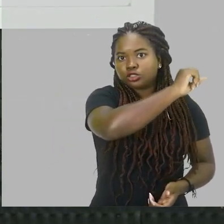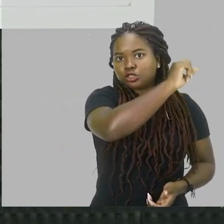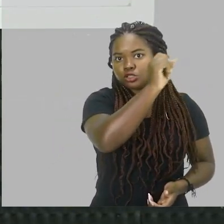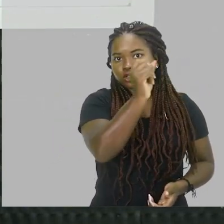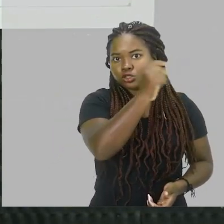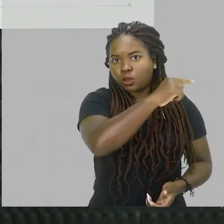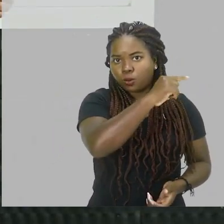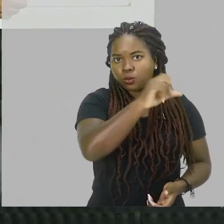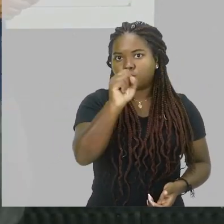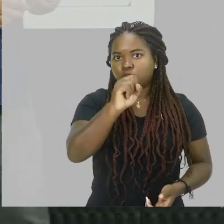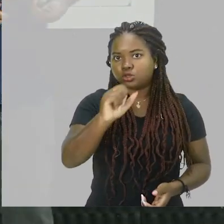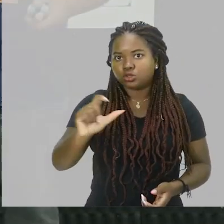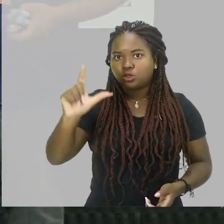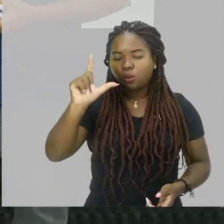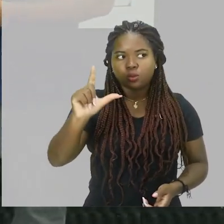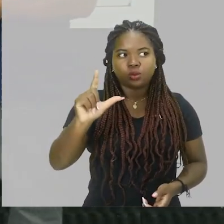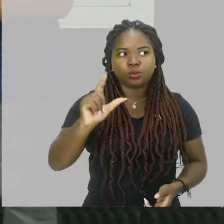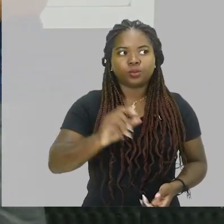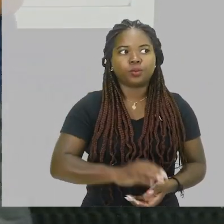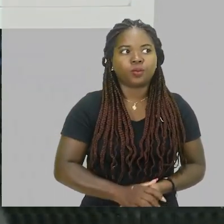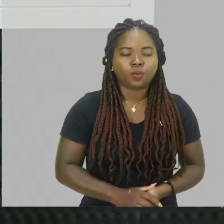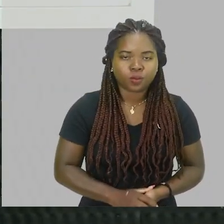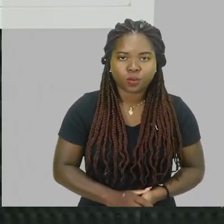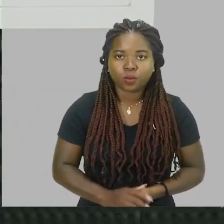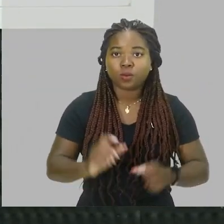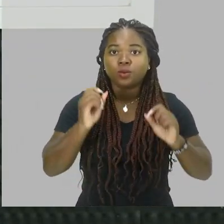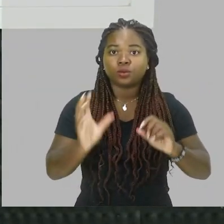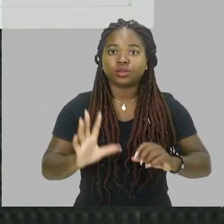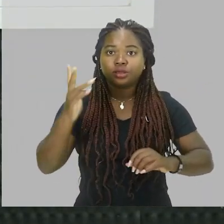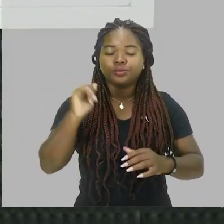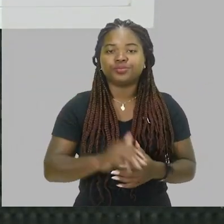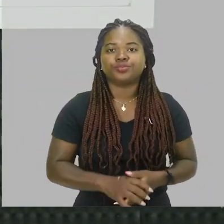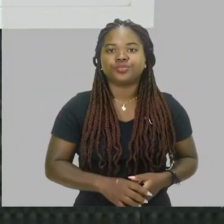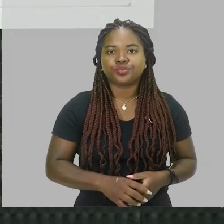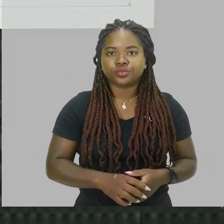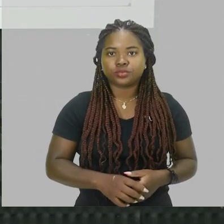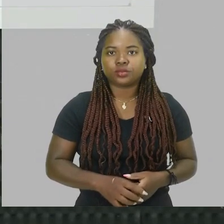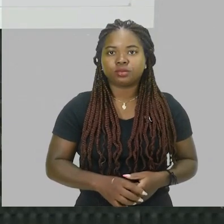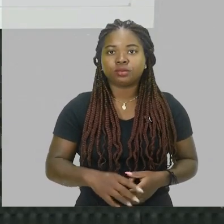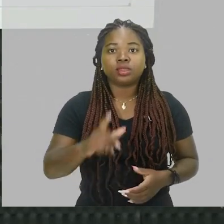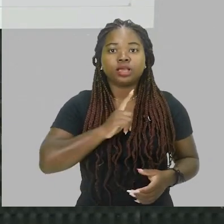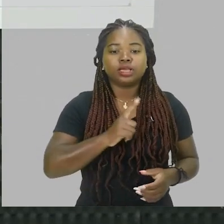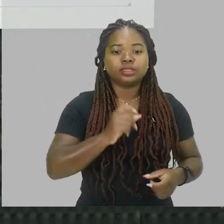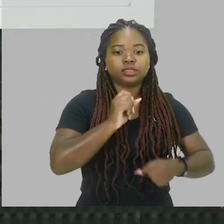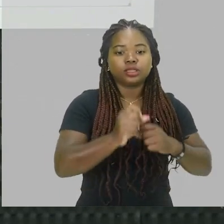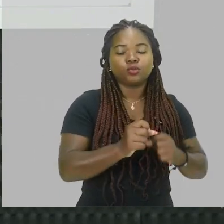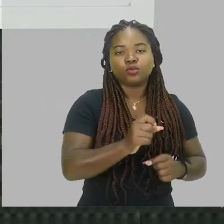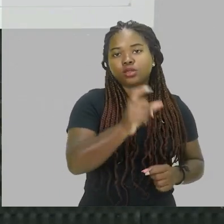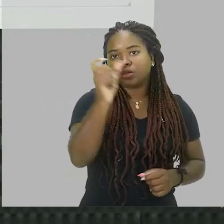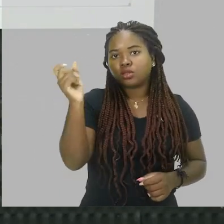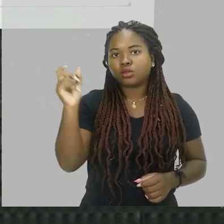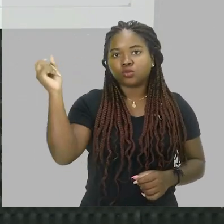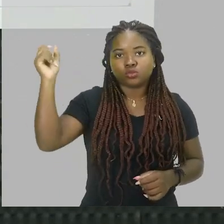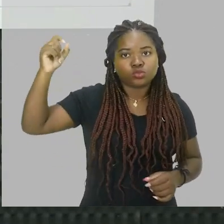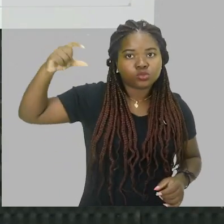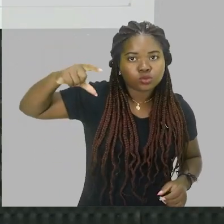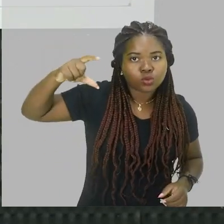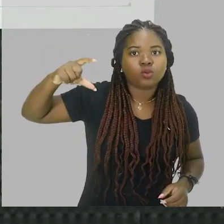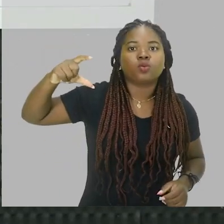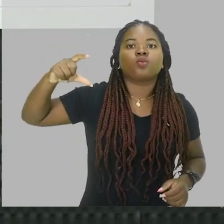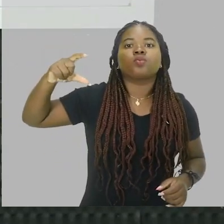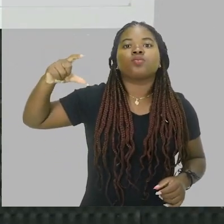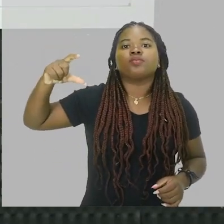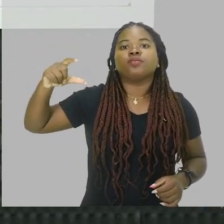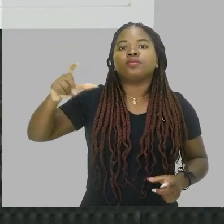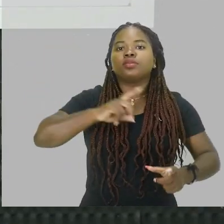o que acontece? Então, o Sol, como ele é a fonte de luz e calor, ele vai emitir essa luz,